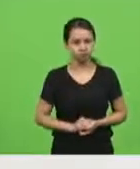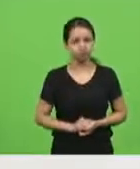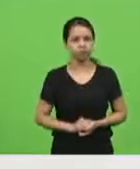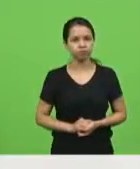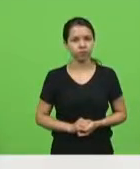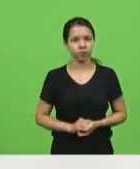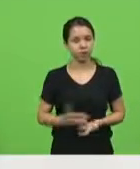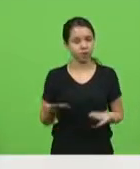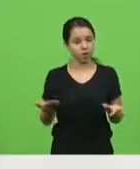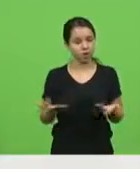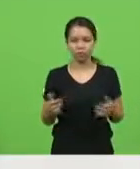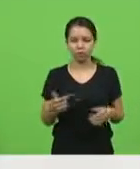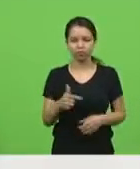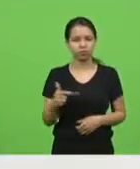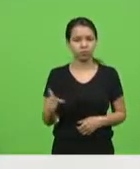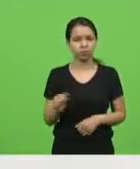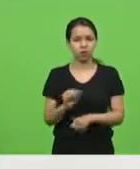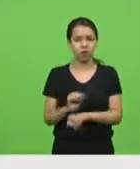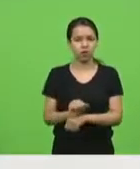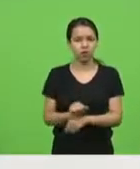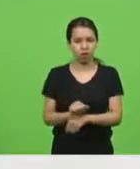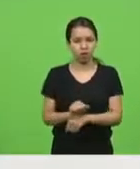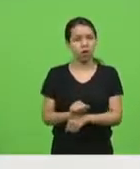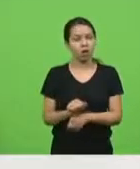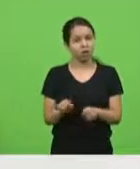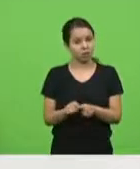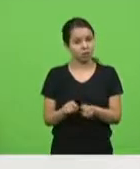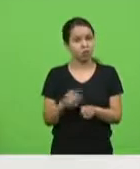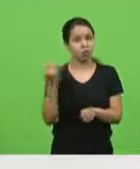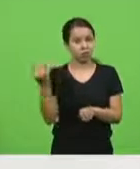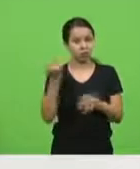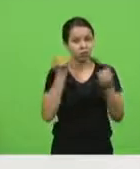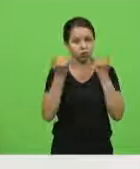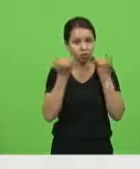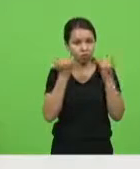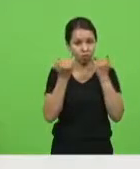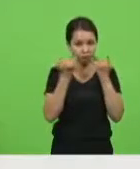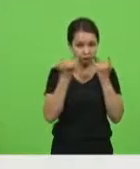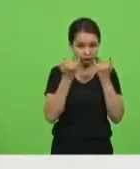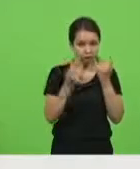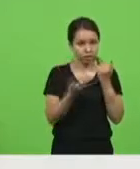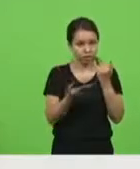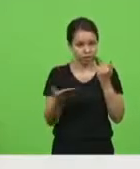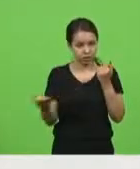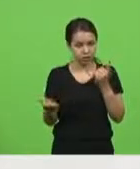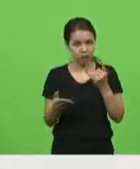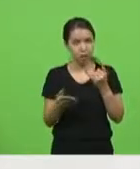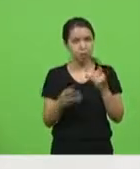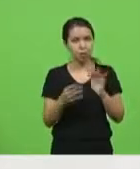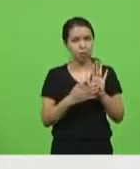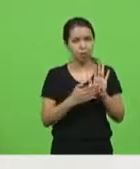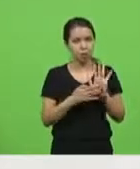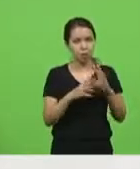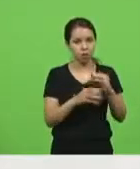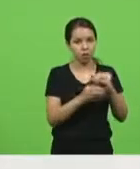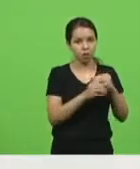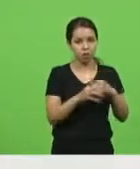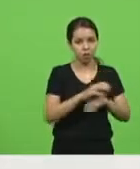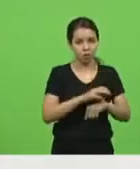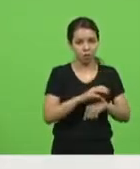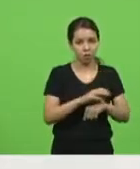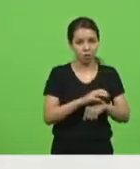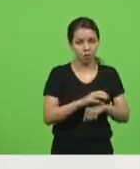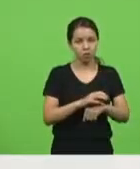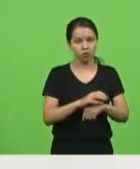Imperioso informar que o pouco do processo legislativo de uma proposta de emenda constitucional, que além do quórum qualificado de três quintos dos